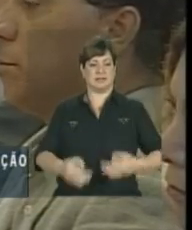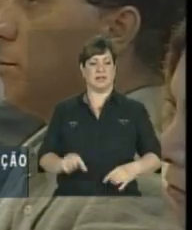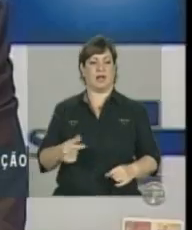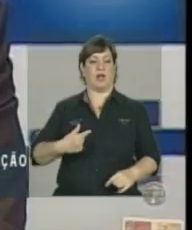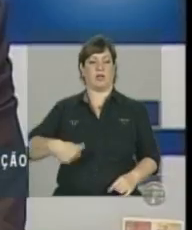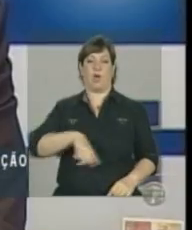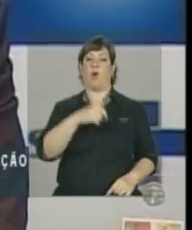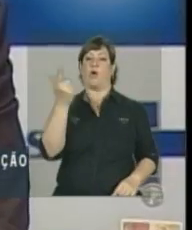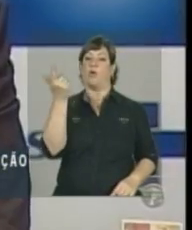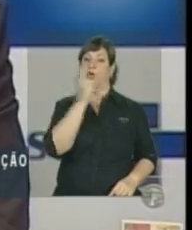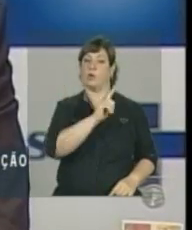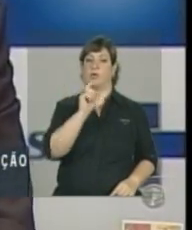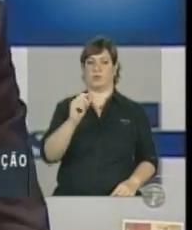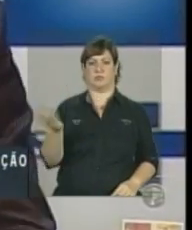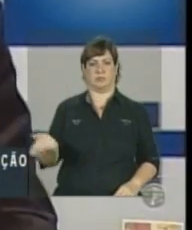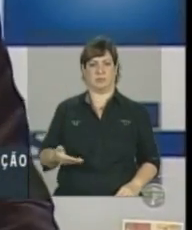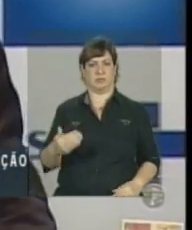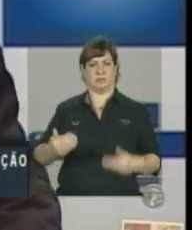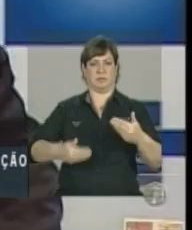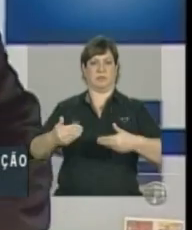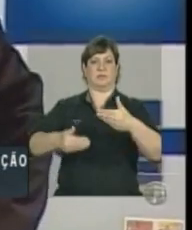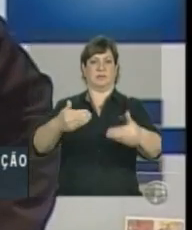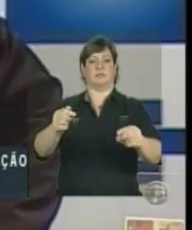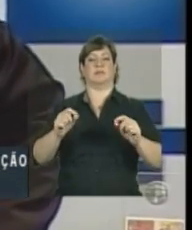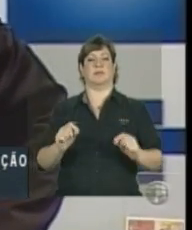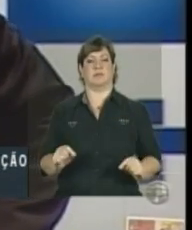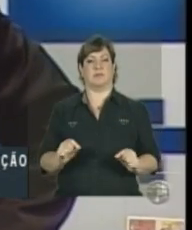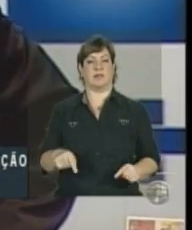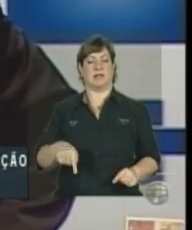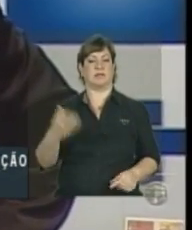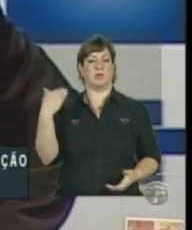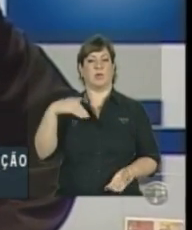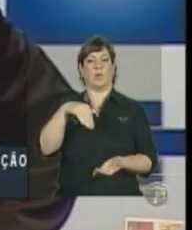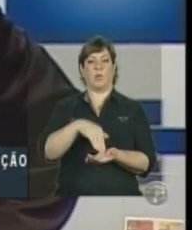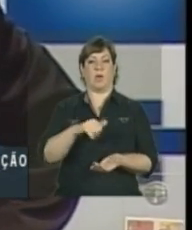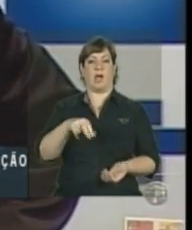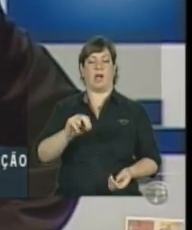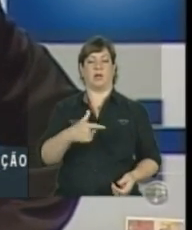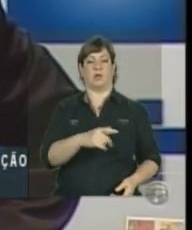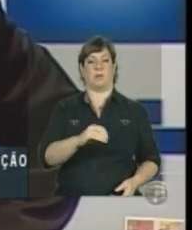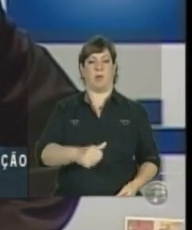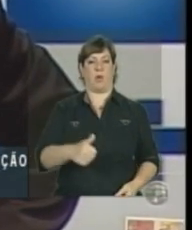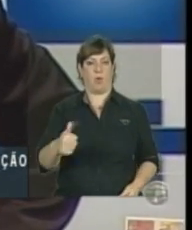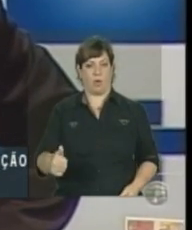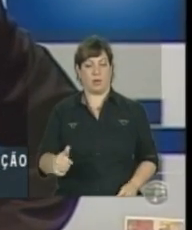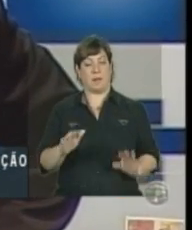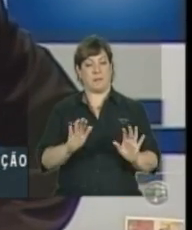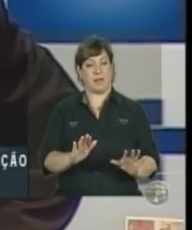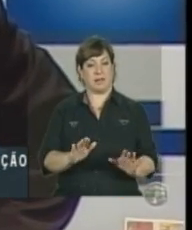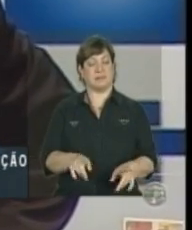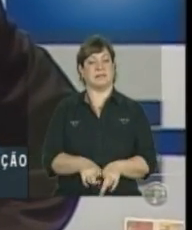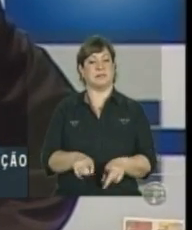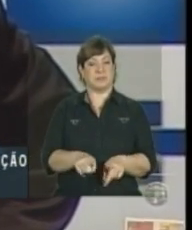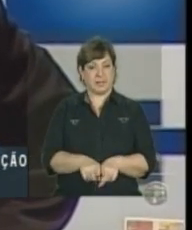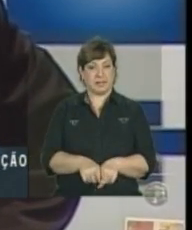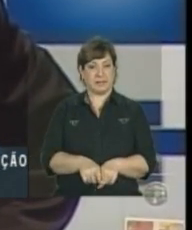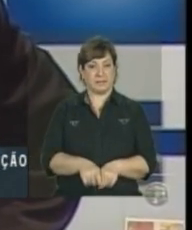que nós conseguimos acelerar a velocidade nesse último ano, no ano de 2011. Mas, por outro, para